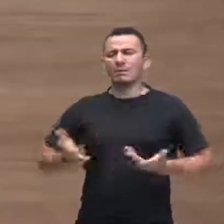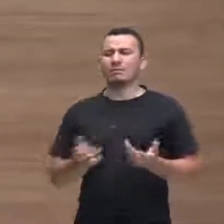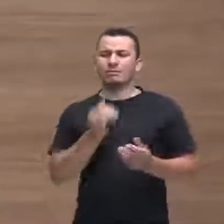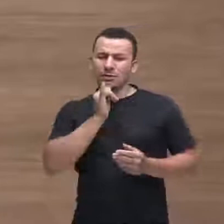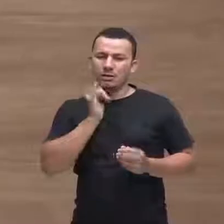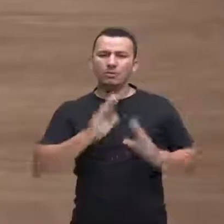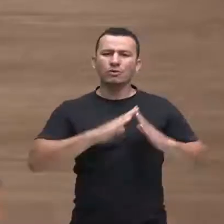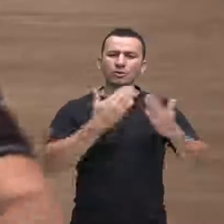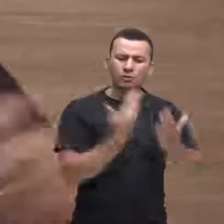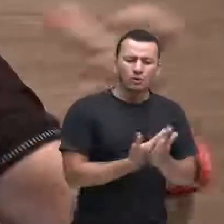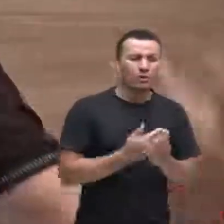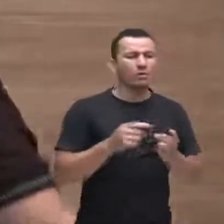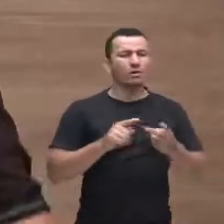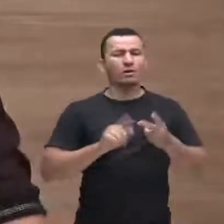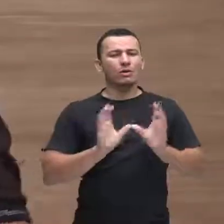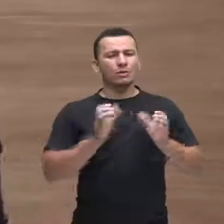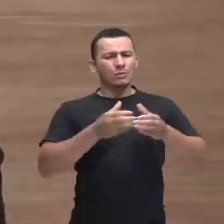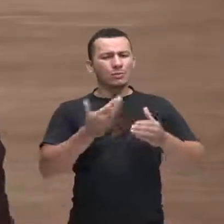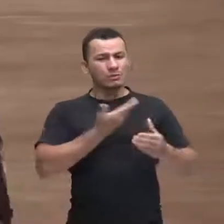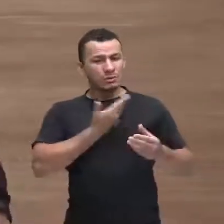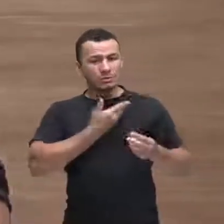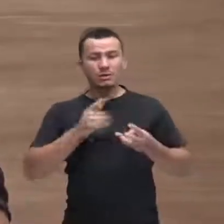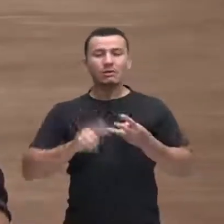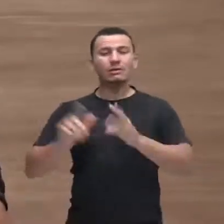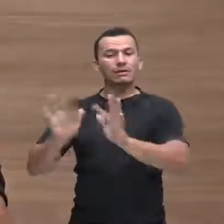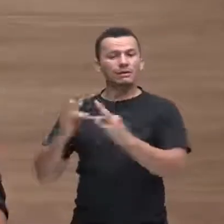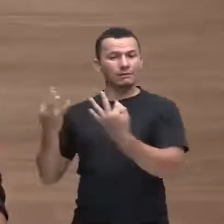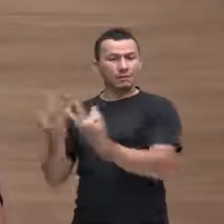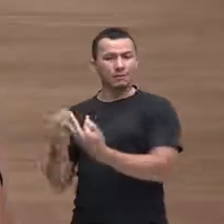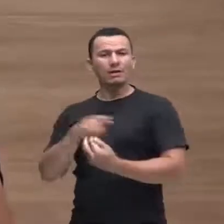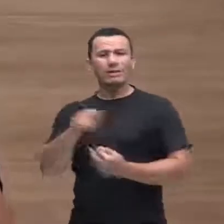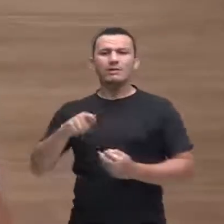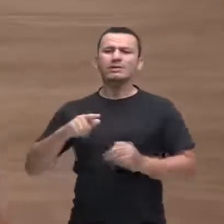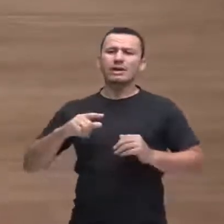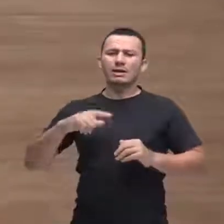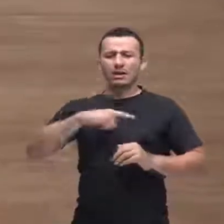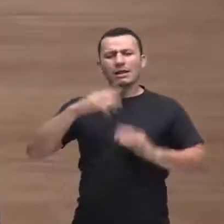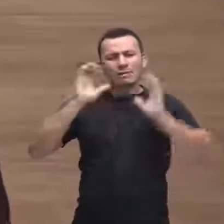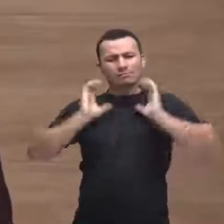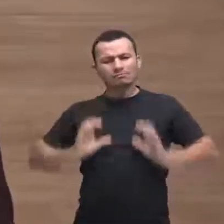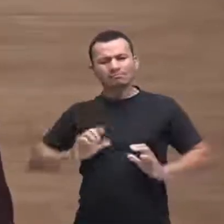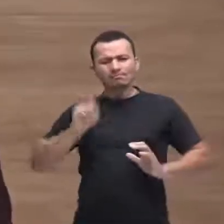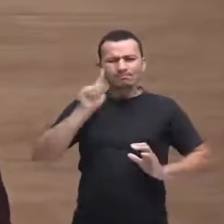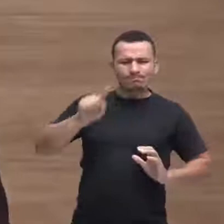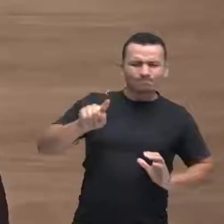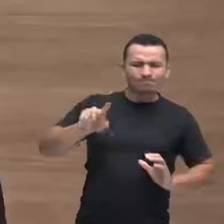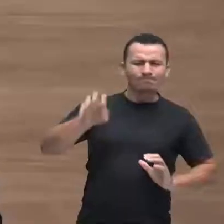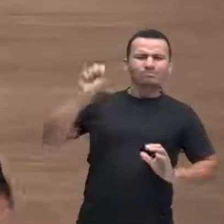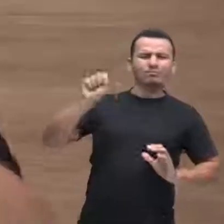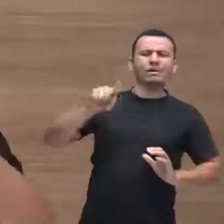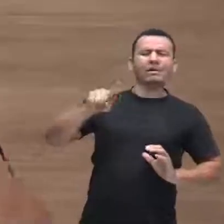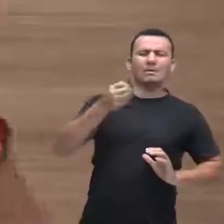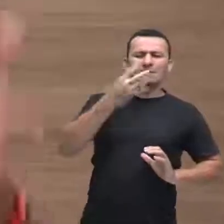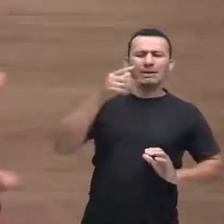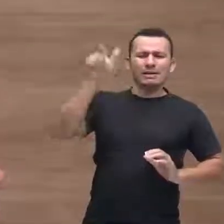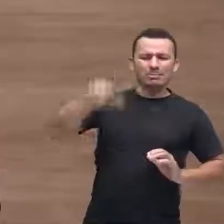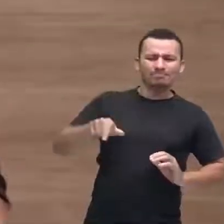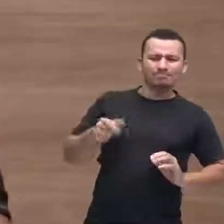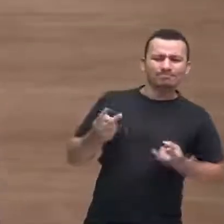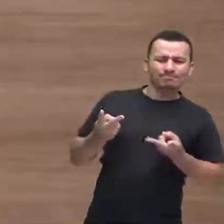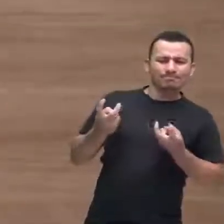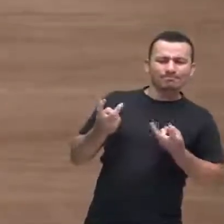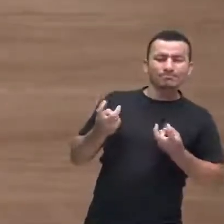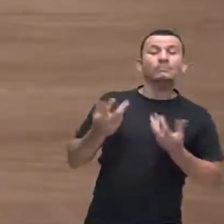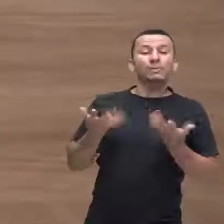seja entre os colegas seja na família vocês mostram os sinais de que vocês não estão bem e é esse olhar que a